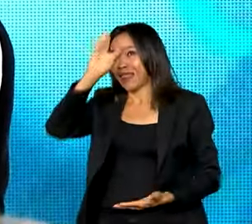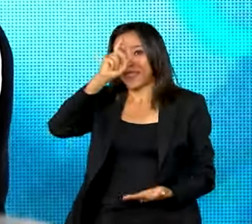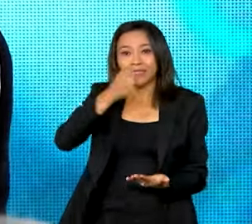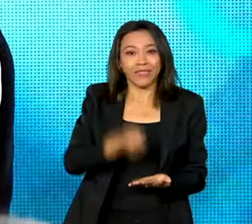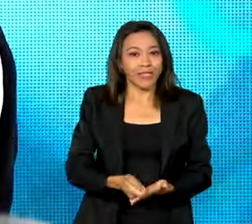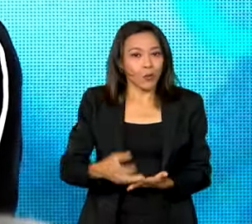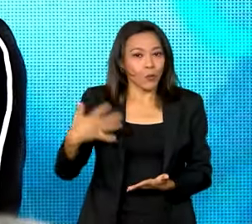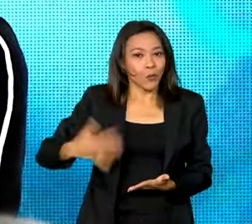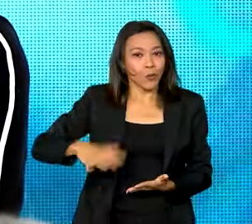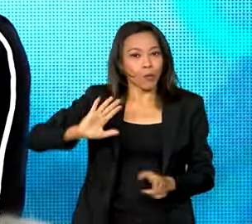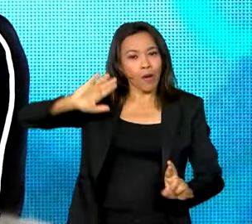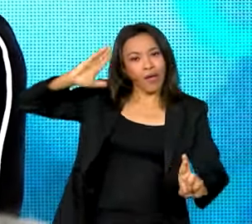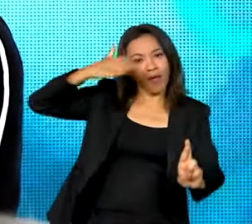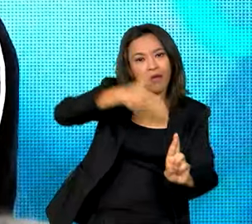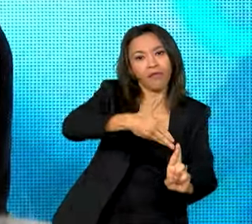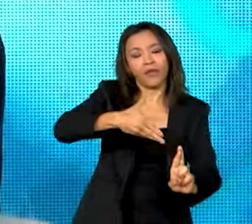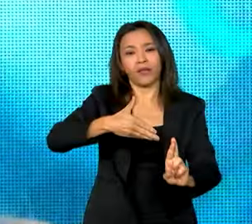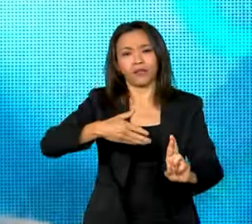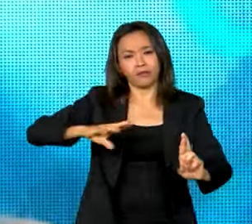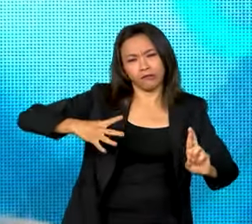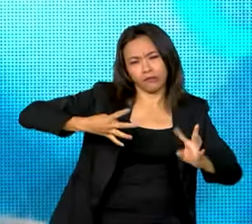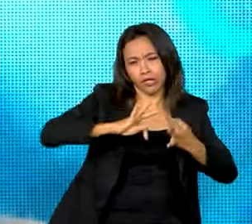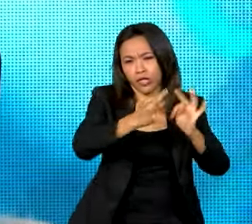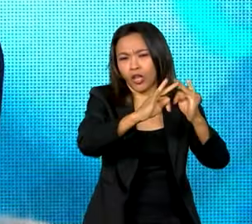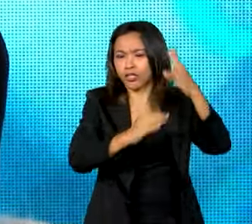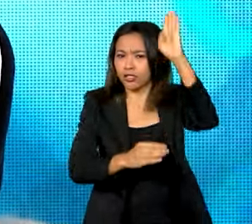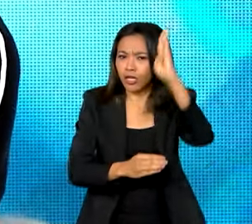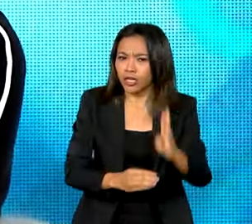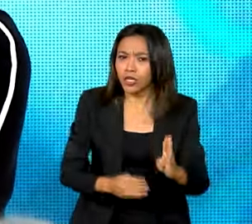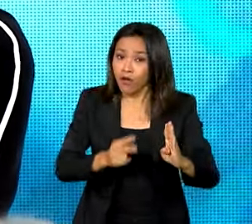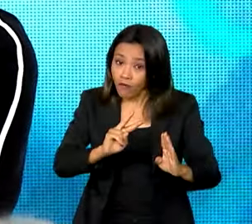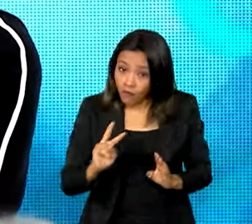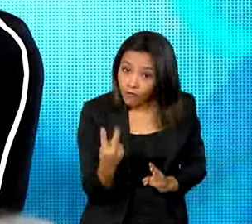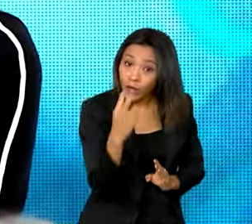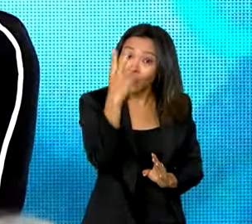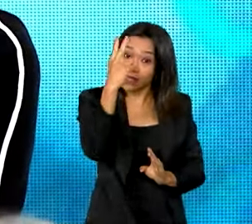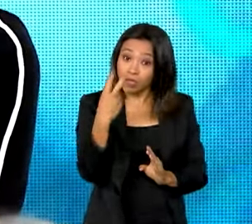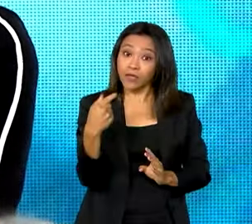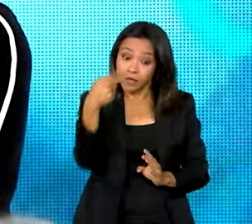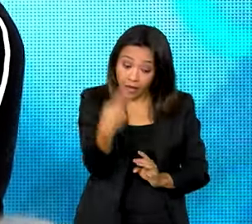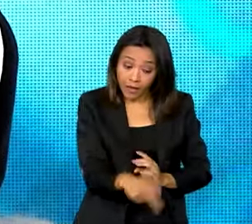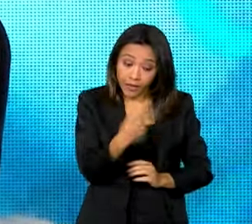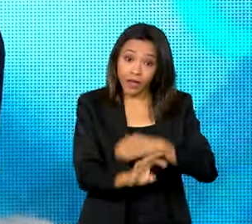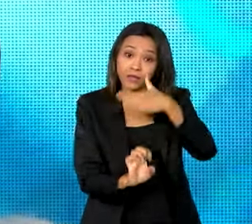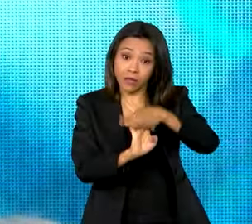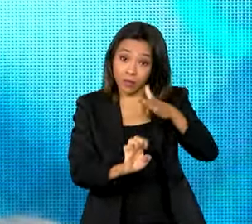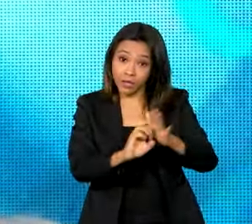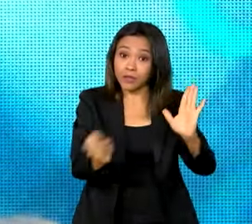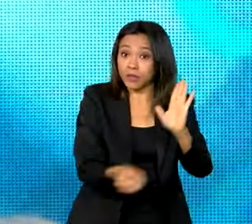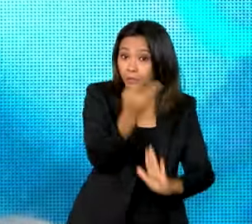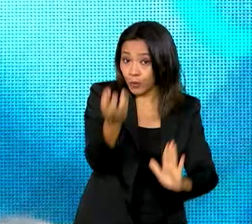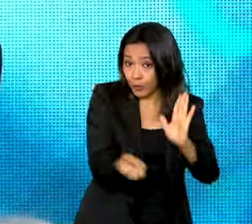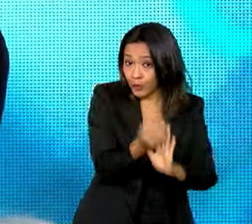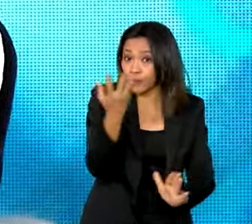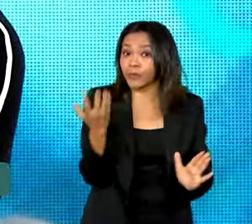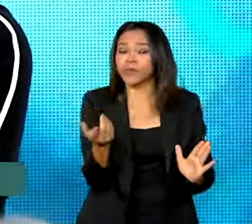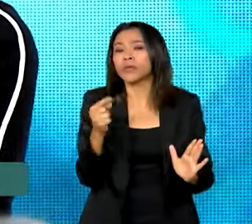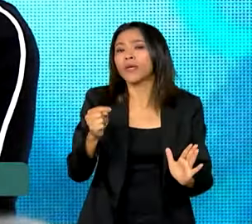uma potência tecnológica, valorizando as empresas que aqui produzem e aqui desenvolvem